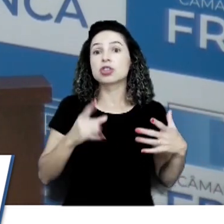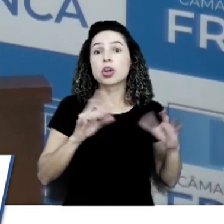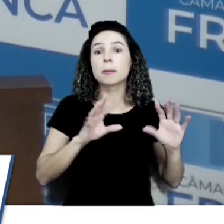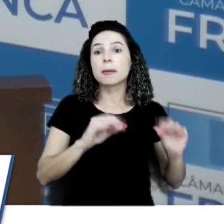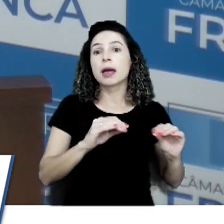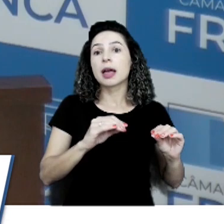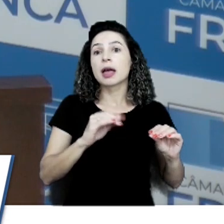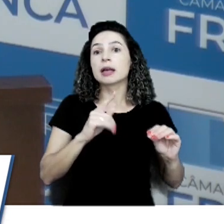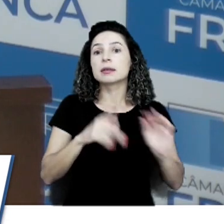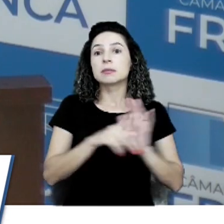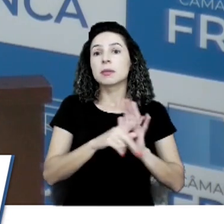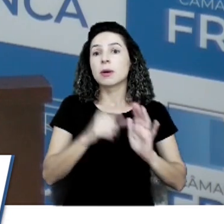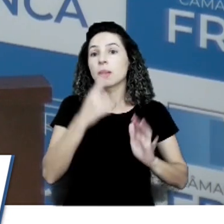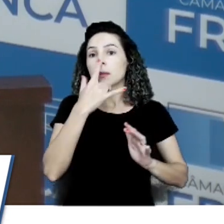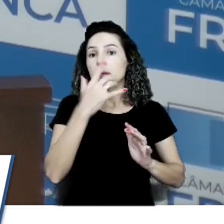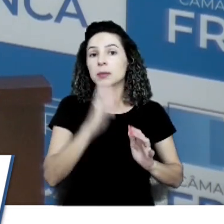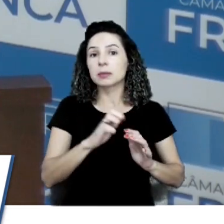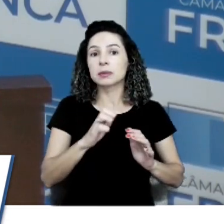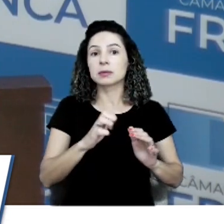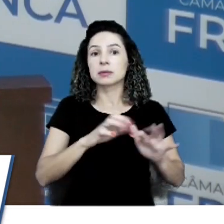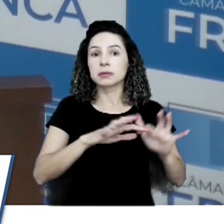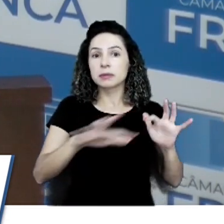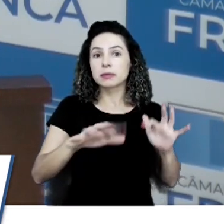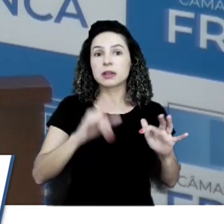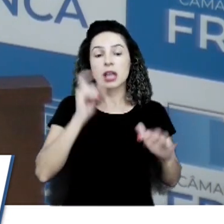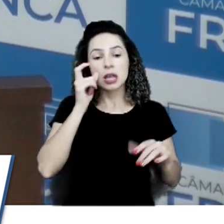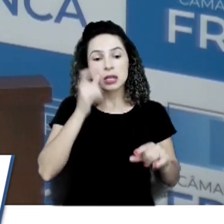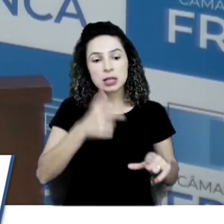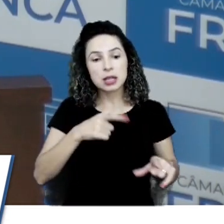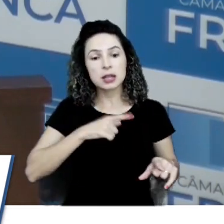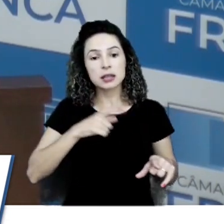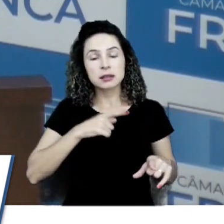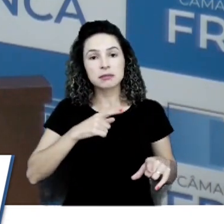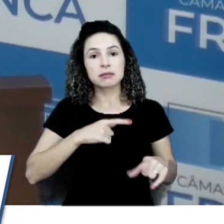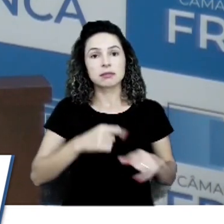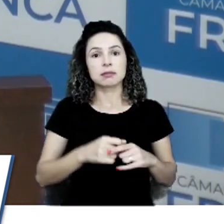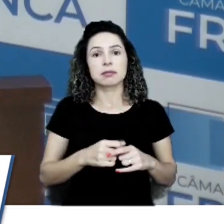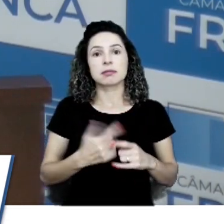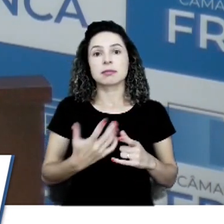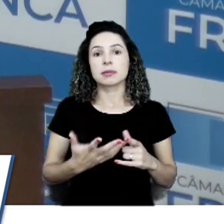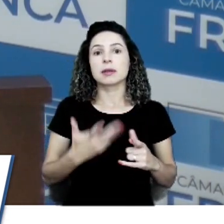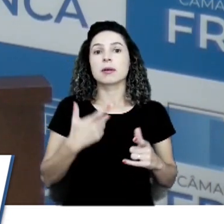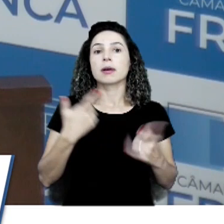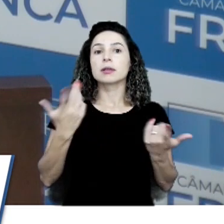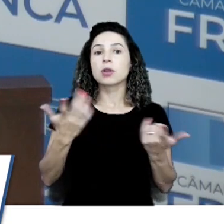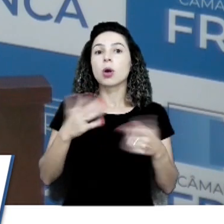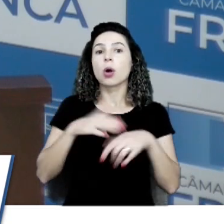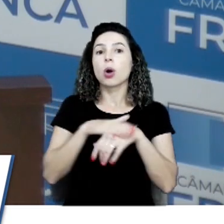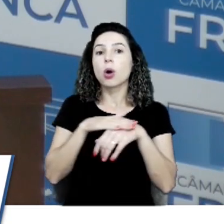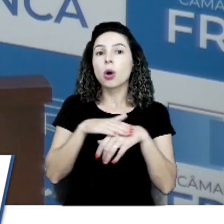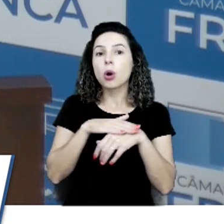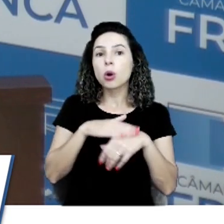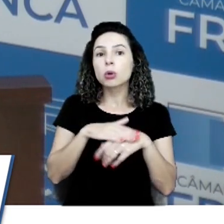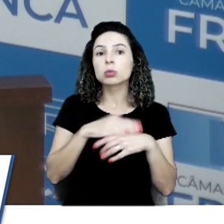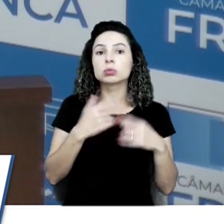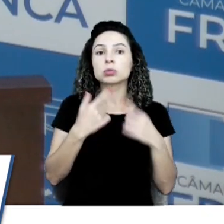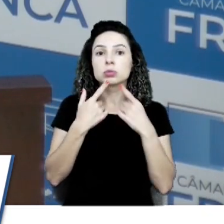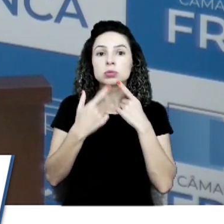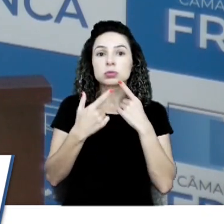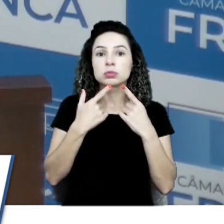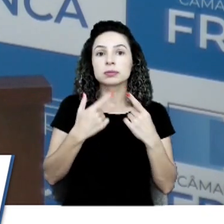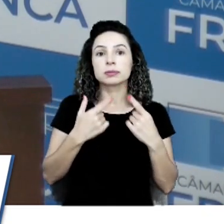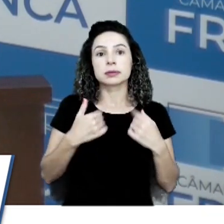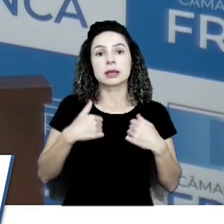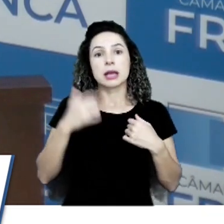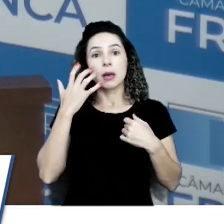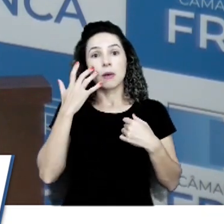lixo seletivo, vão pegar o que interessa para eles ali. Então, assim, é sentar, conversar, eu acredito, sempre